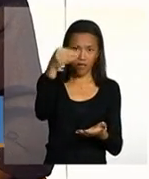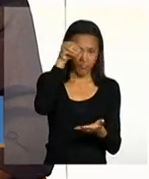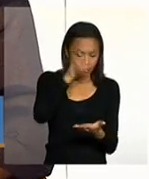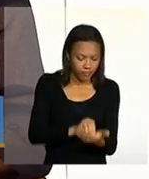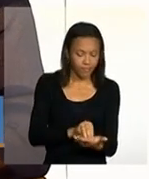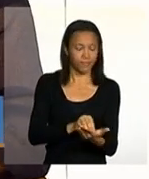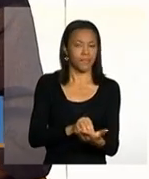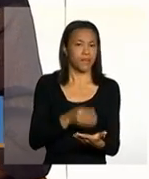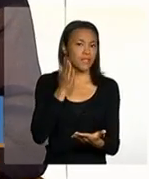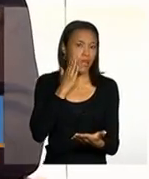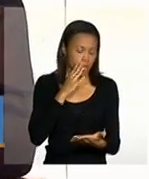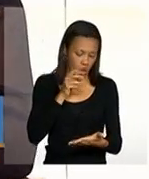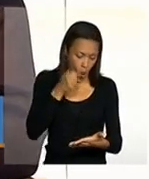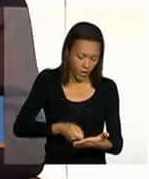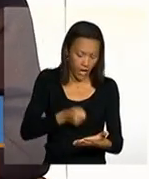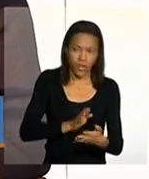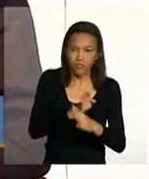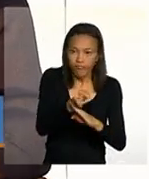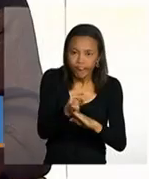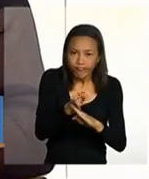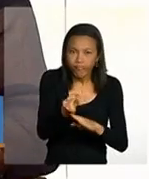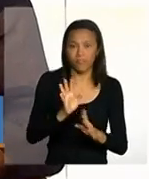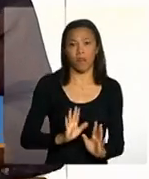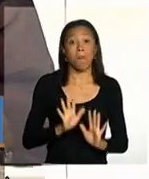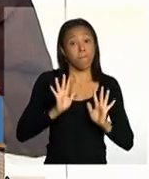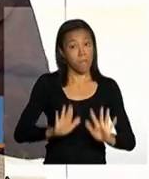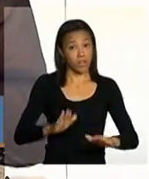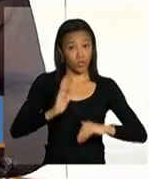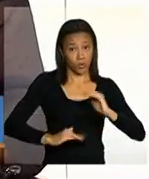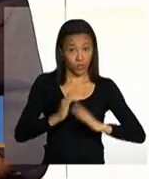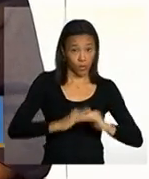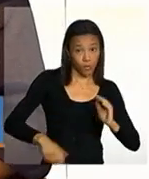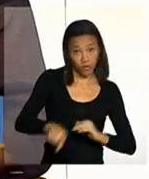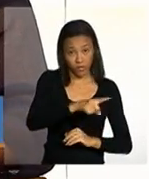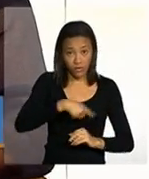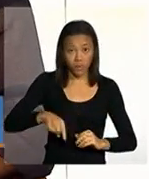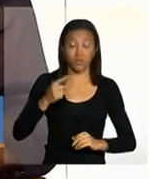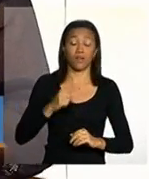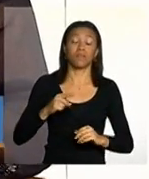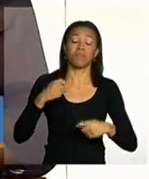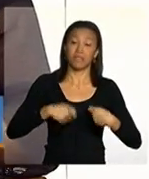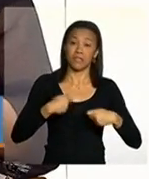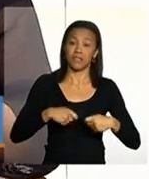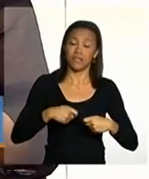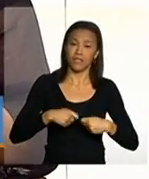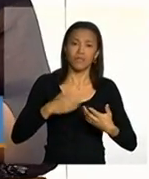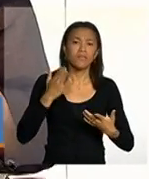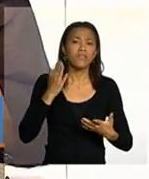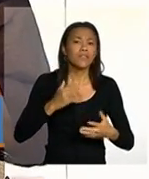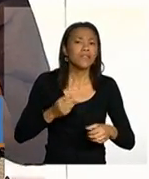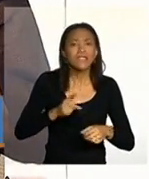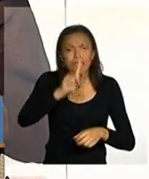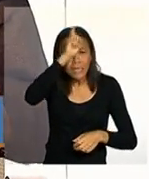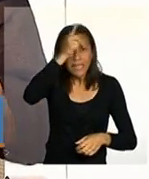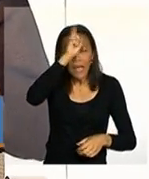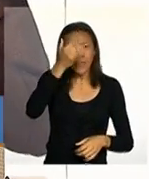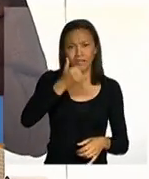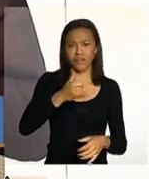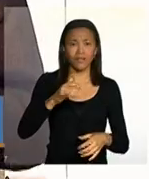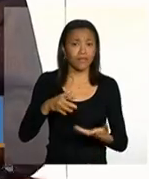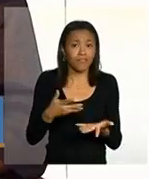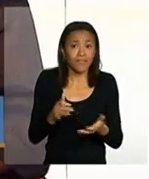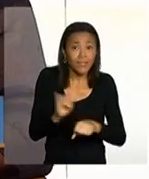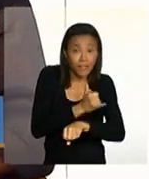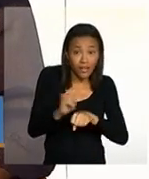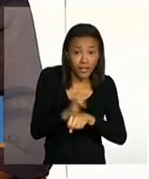familiar mas para isso os técnicos precisam desenvolver estratégias para que essa família faça